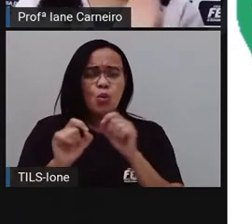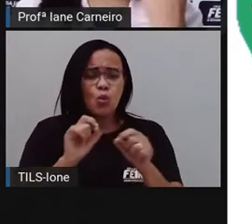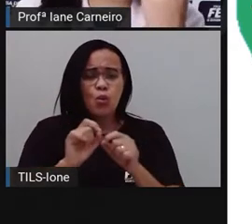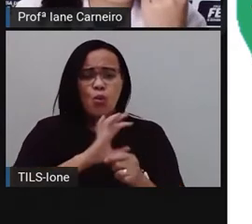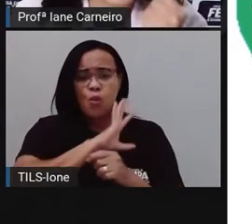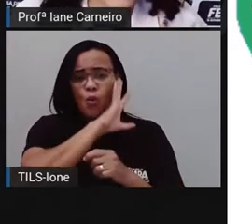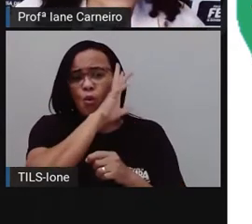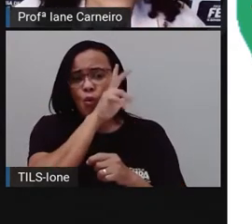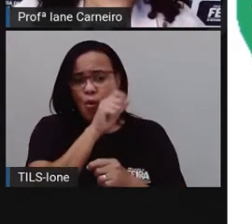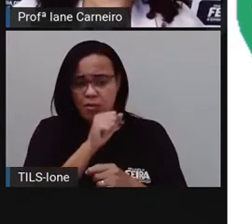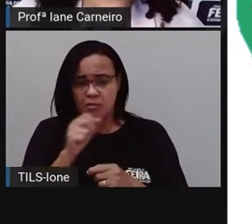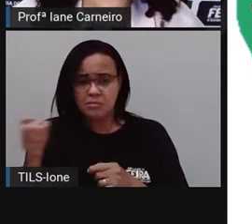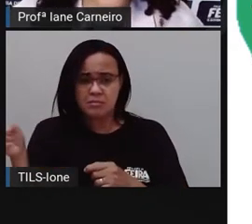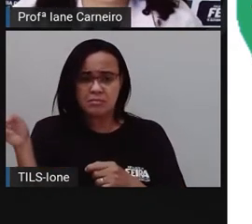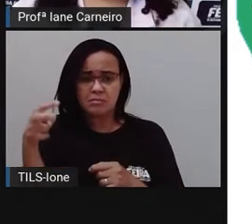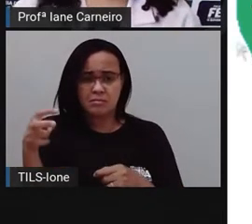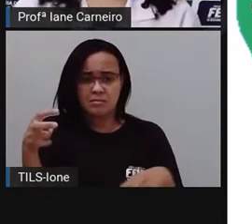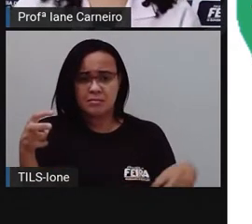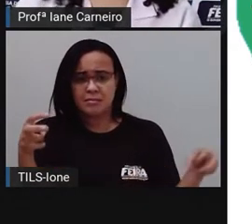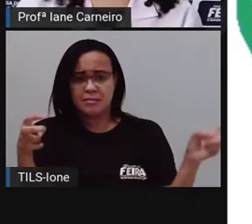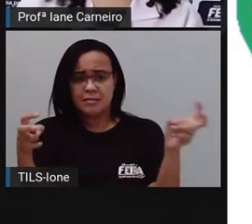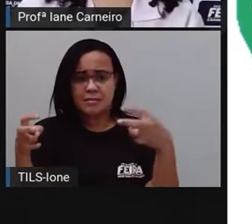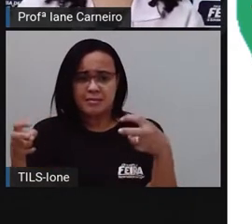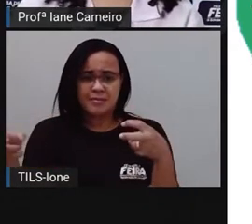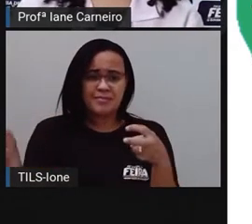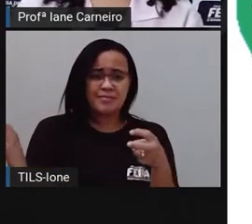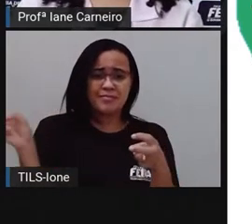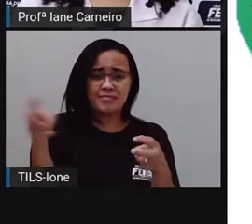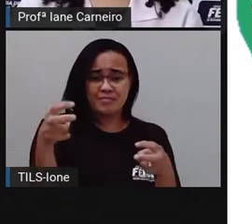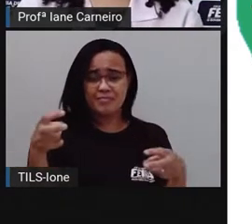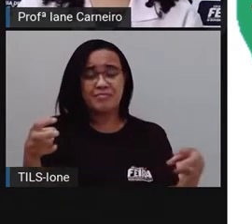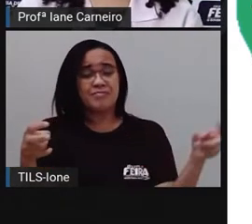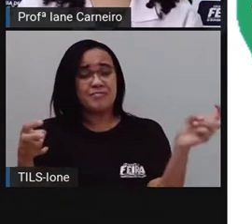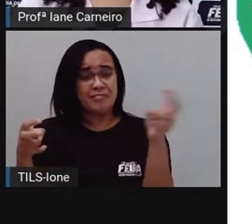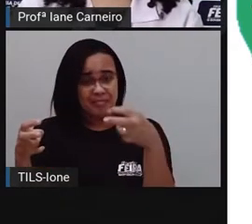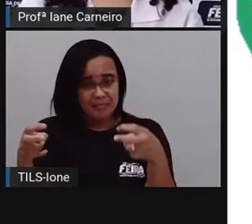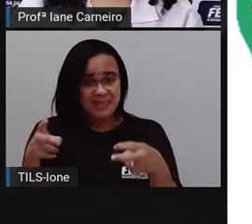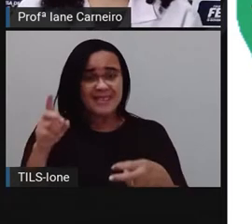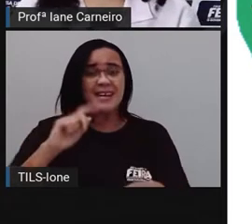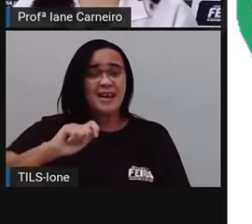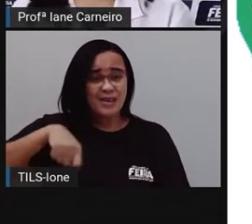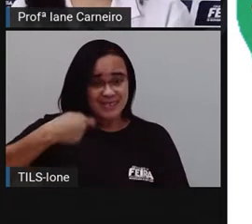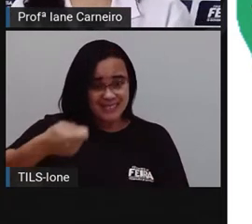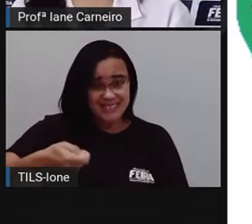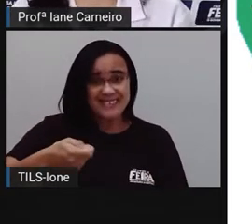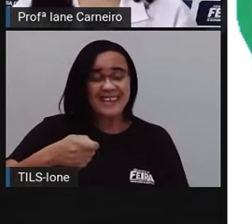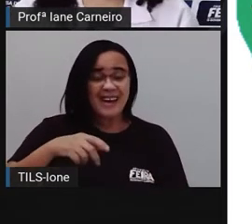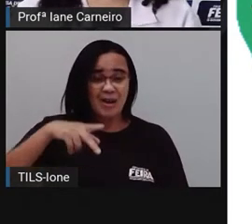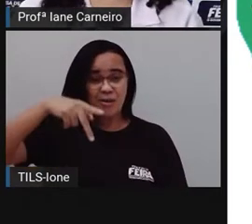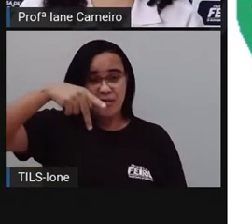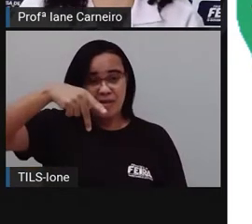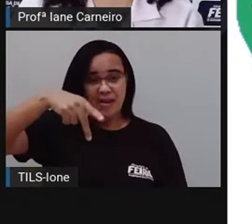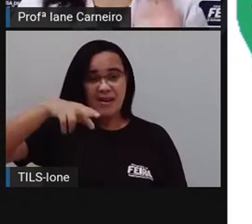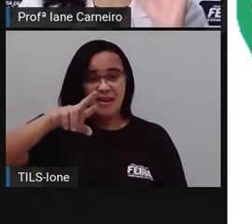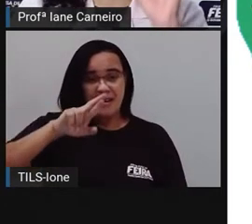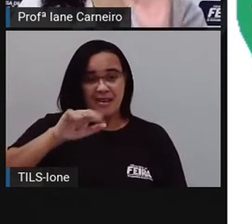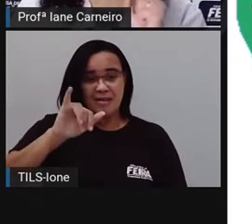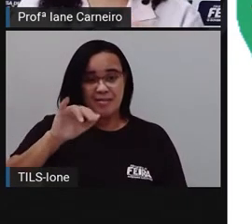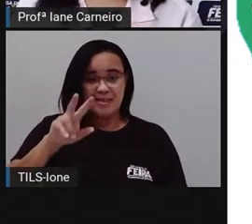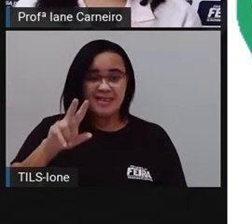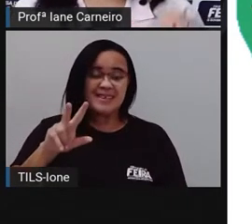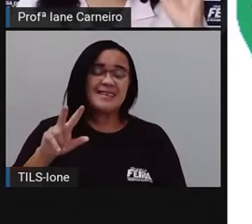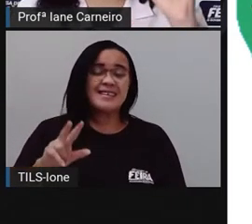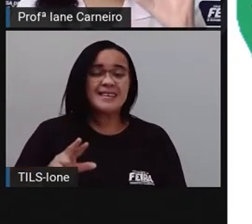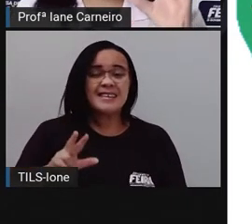Bicho Preguiça. Olha só o desenho dele aqui, ó. Que fofinho, né? Todo. Ele anda bem devagarzinho. E a